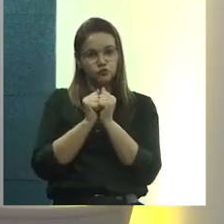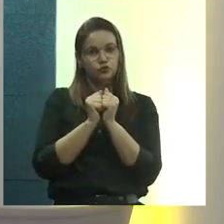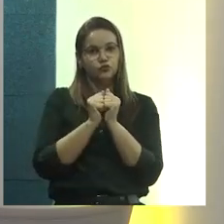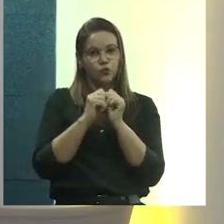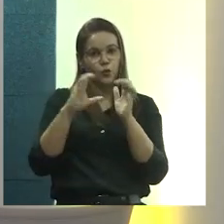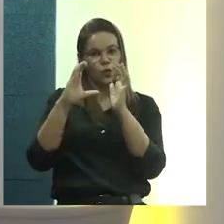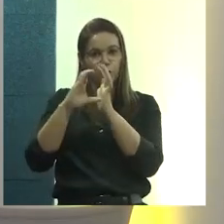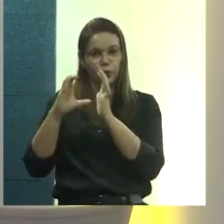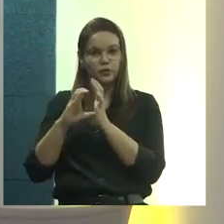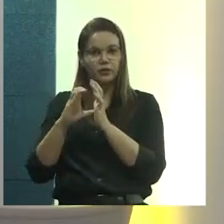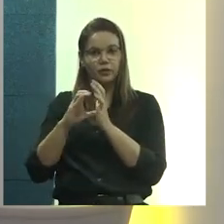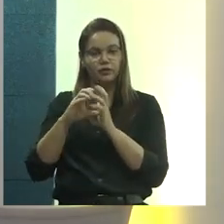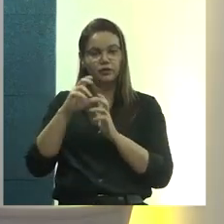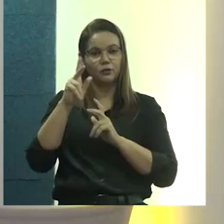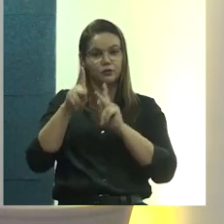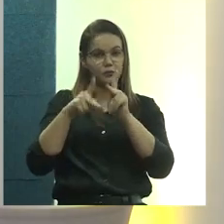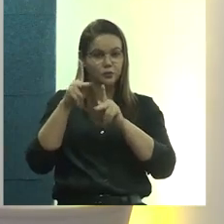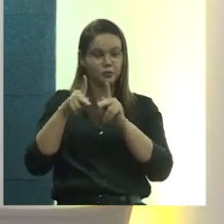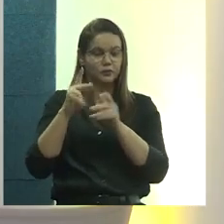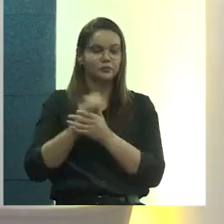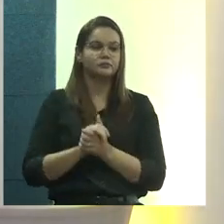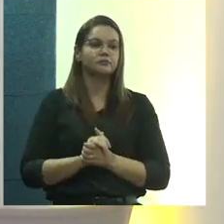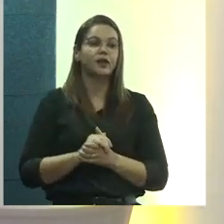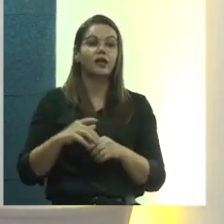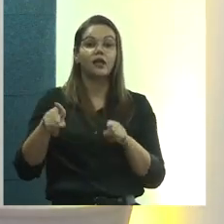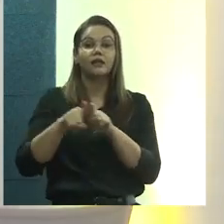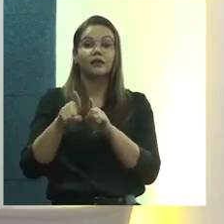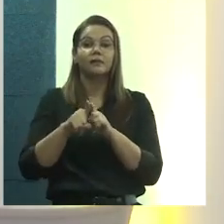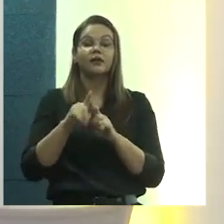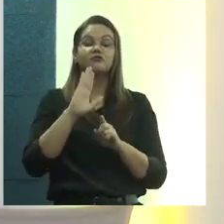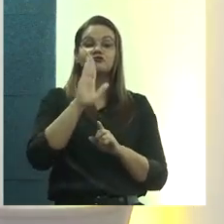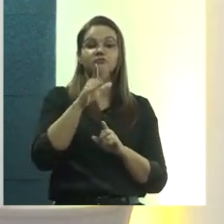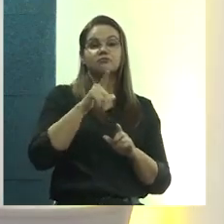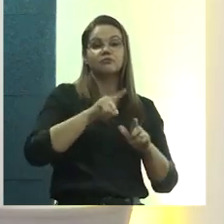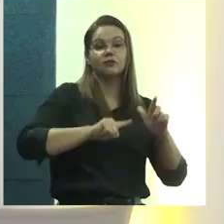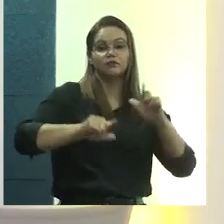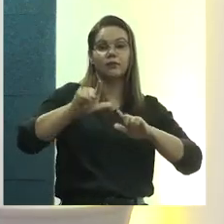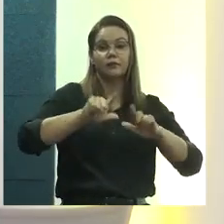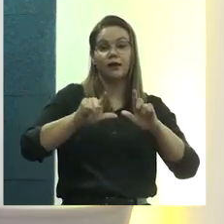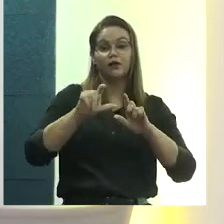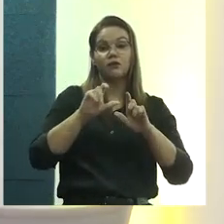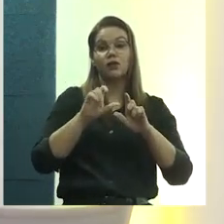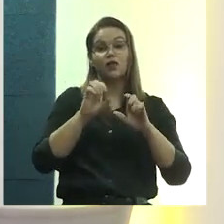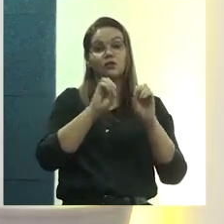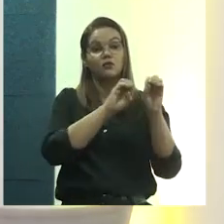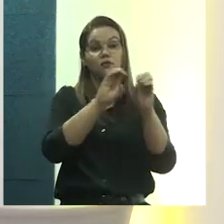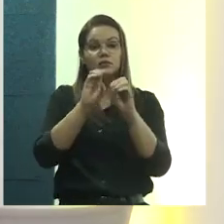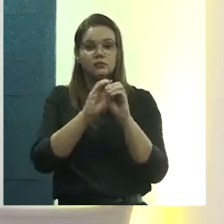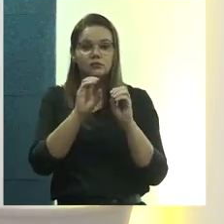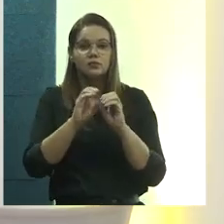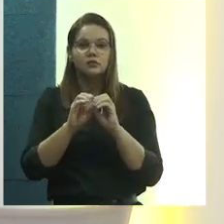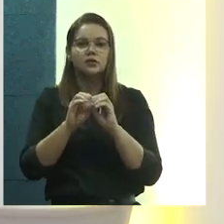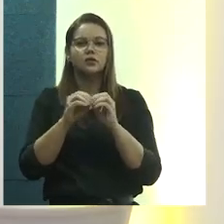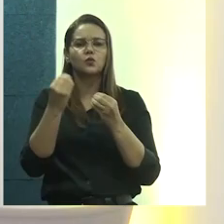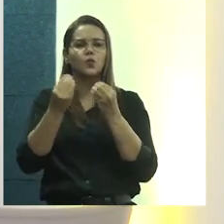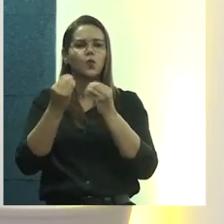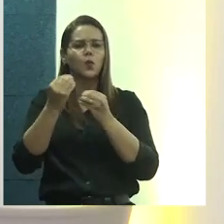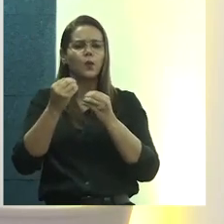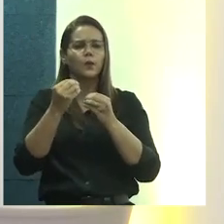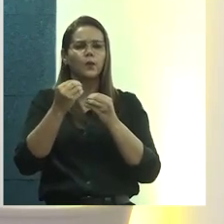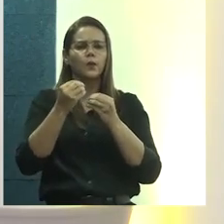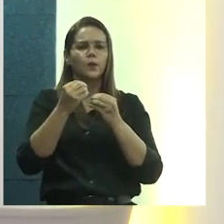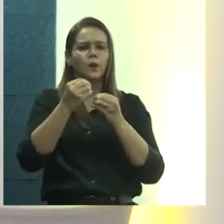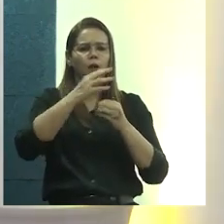Aqui a gente tem outro trabalho muito interessante que aí já entra a questão do ensino, inserindo, então, toda uma leitura da